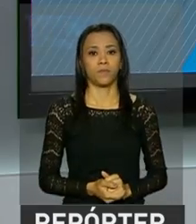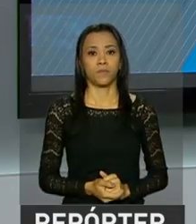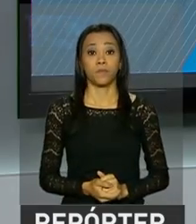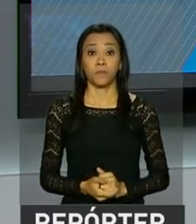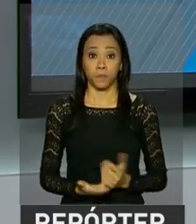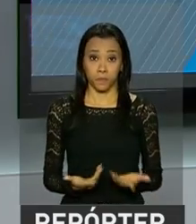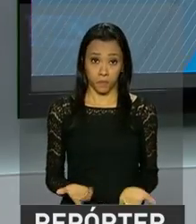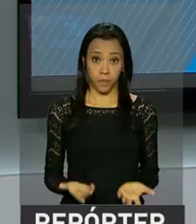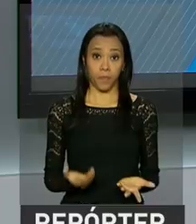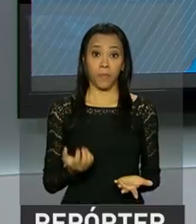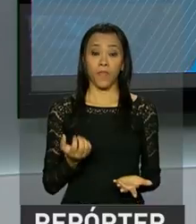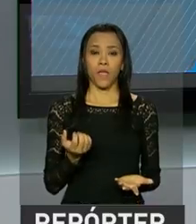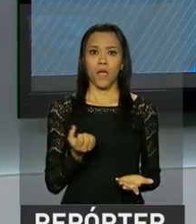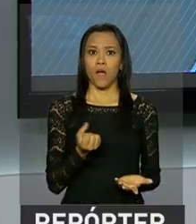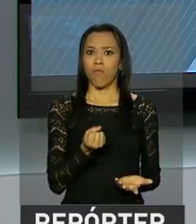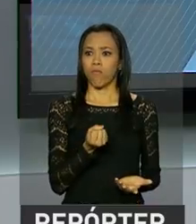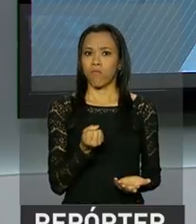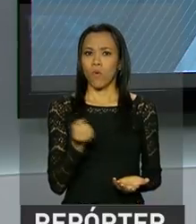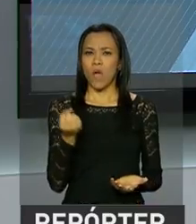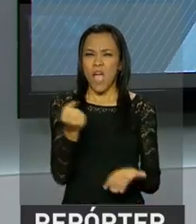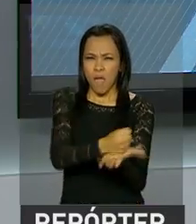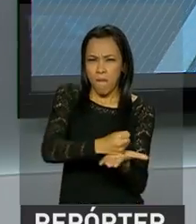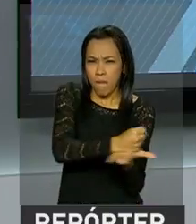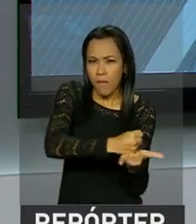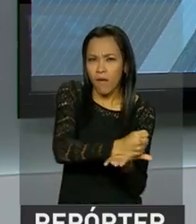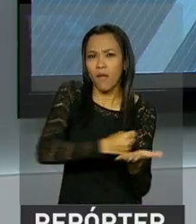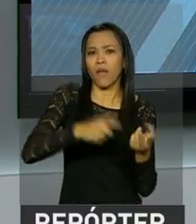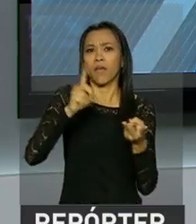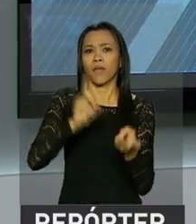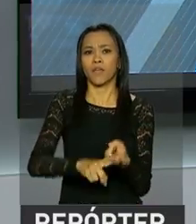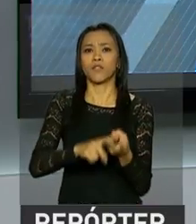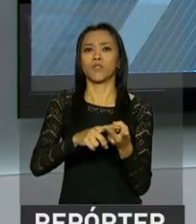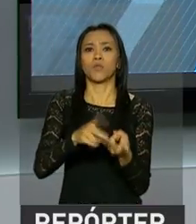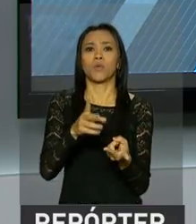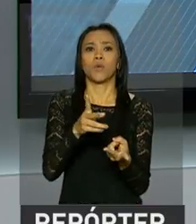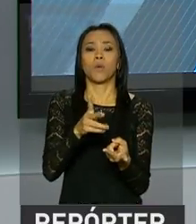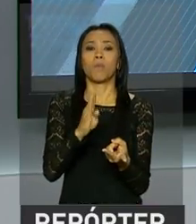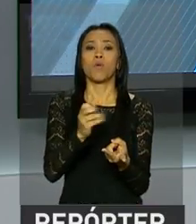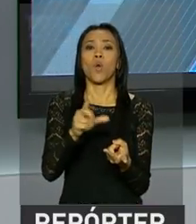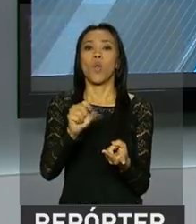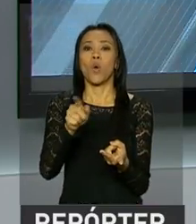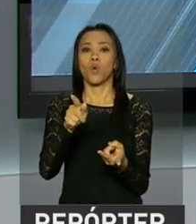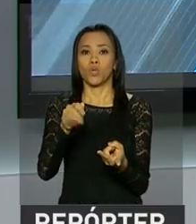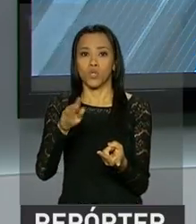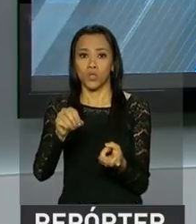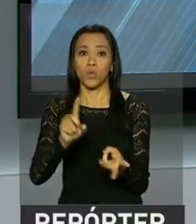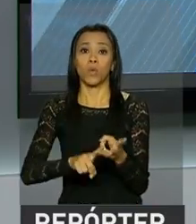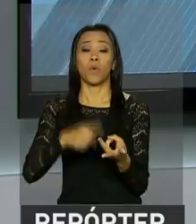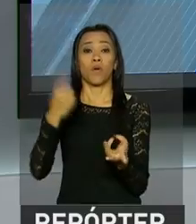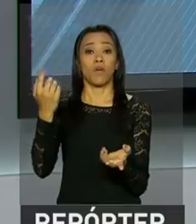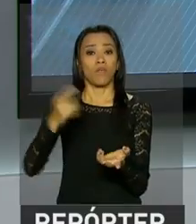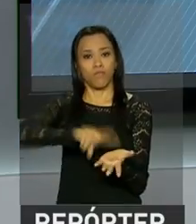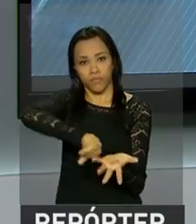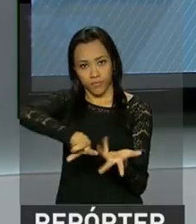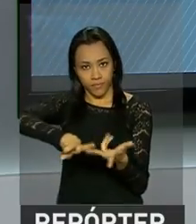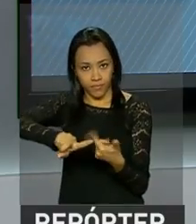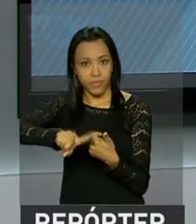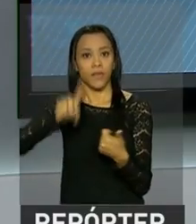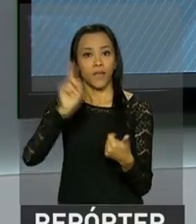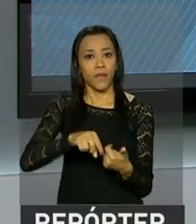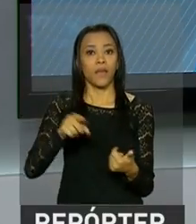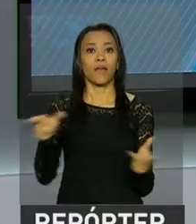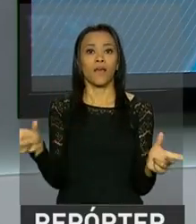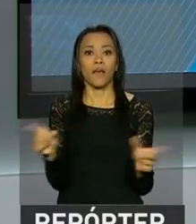Olha, a quantidade de remédios, produtos biológicos e insumos farmacêuticos registrados pela Agência Nacional de